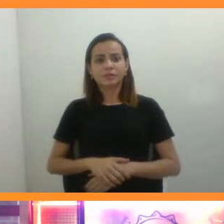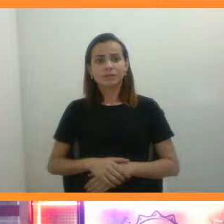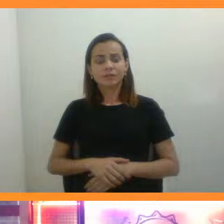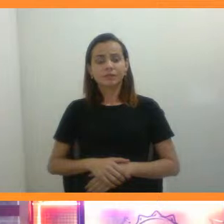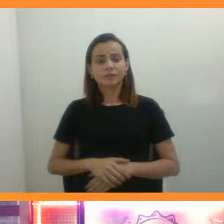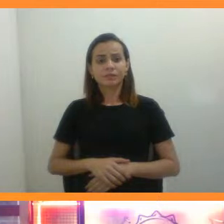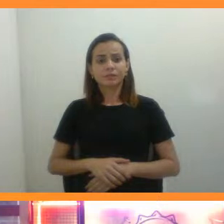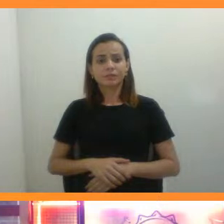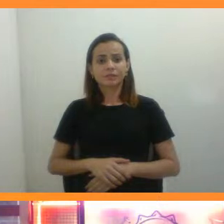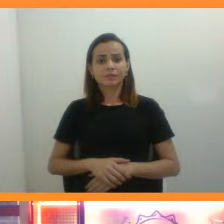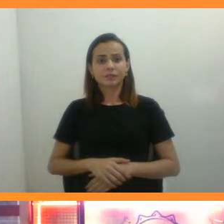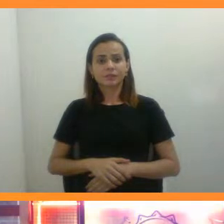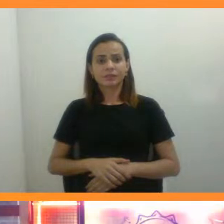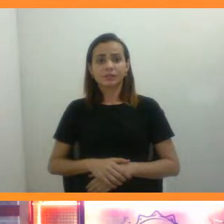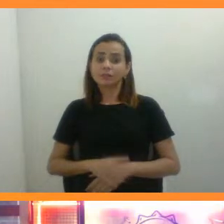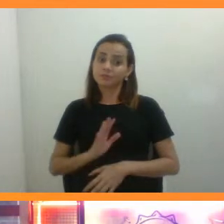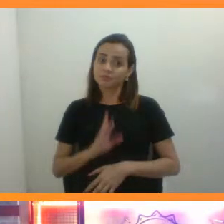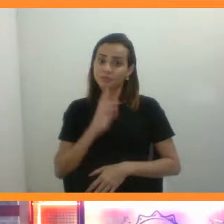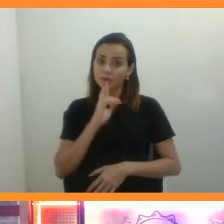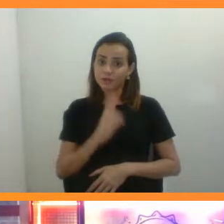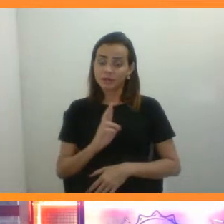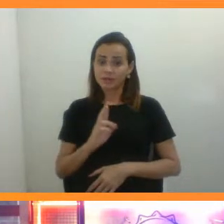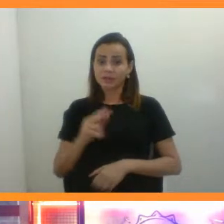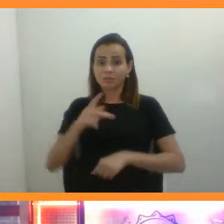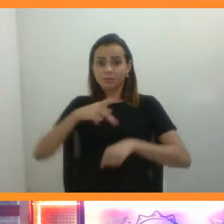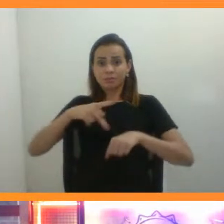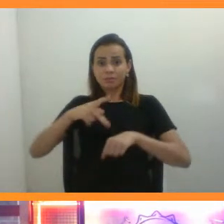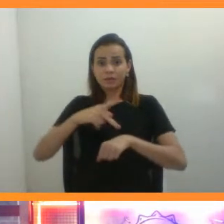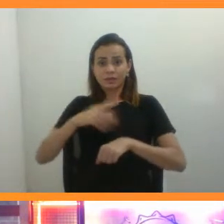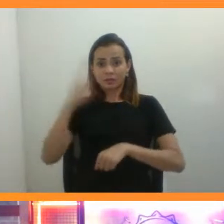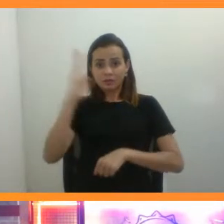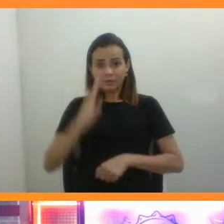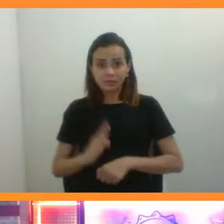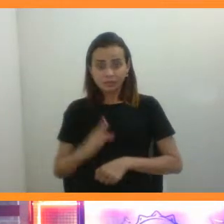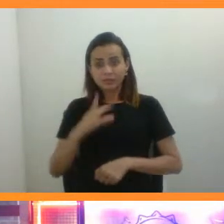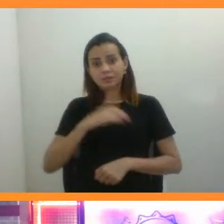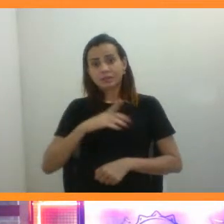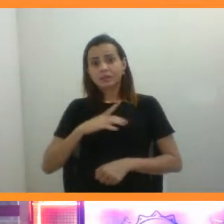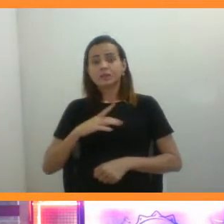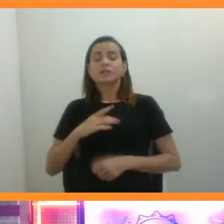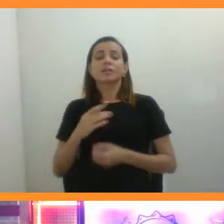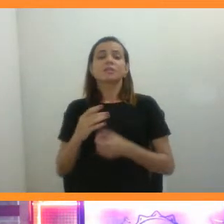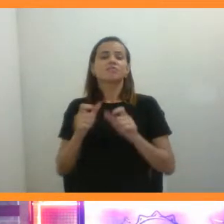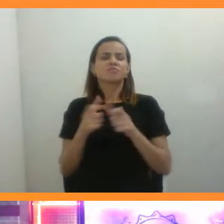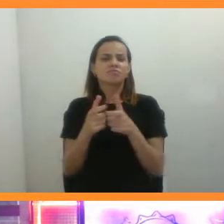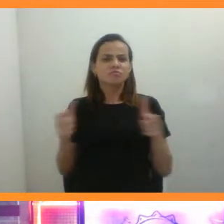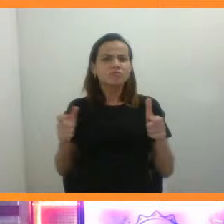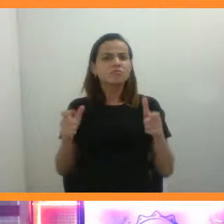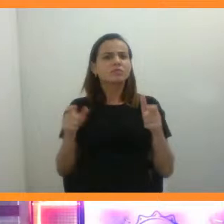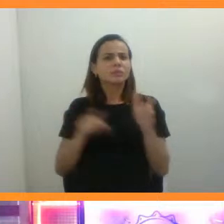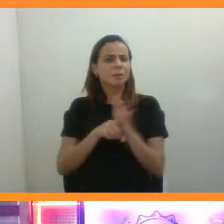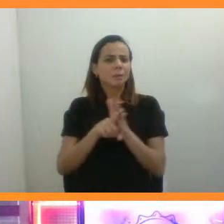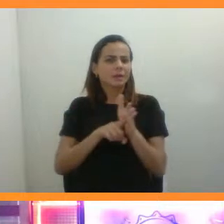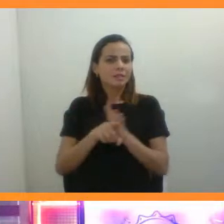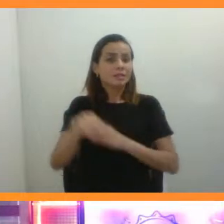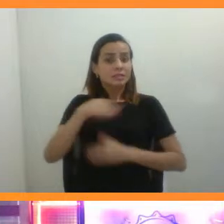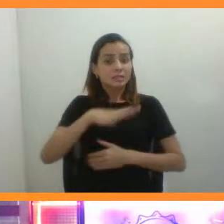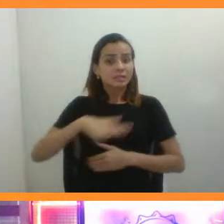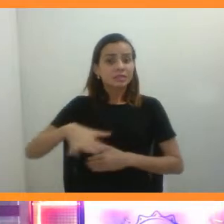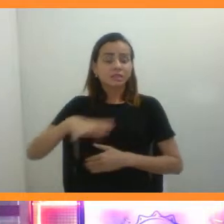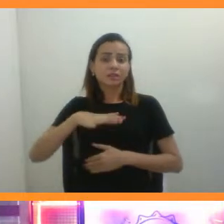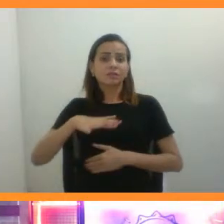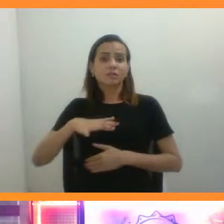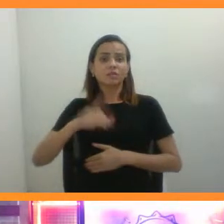Olha, Lucas, o Brasil, ele tem grandes pesquisadores no tema. Ele é referência, inclusive,